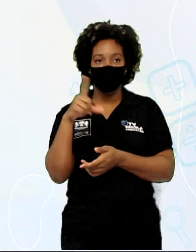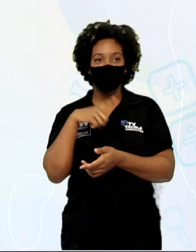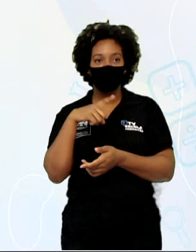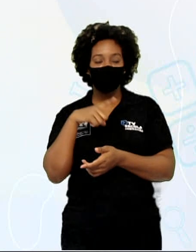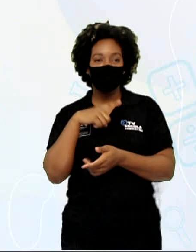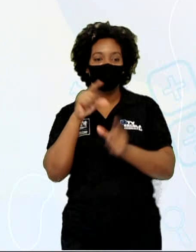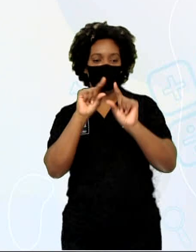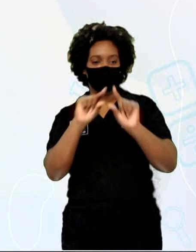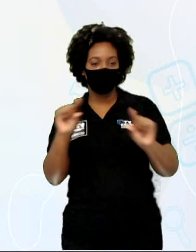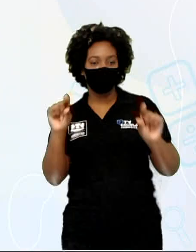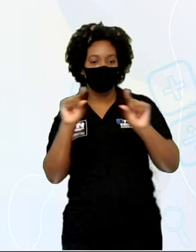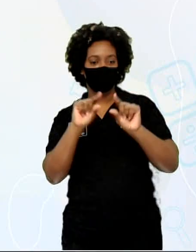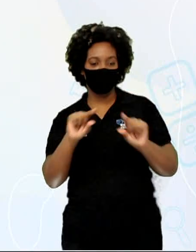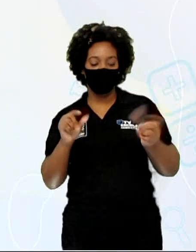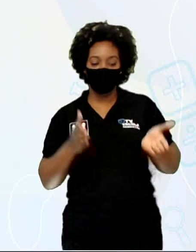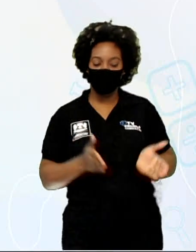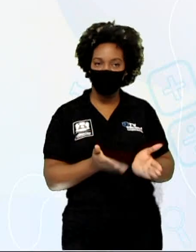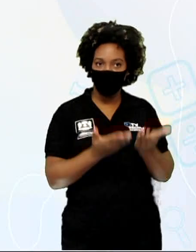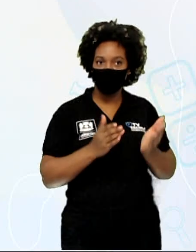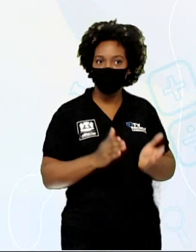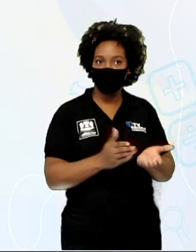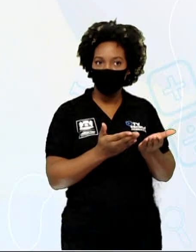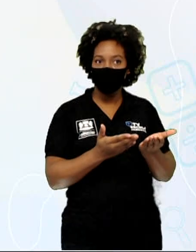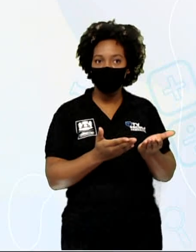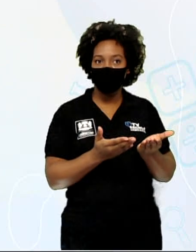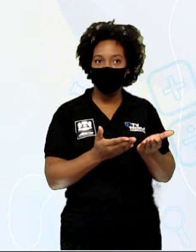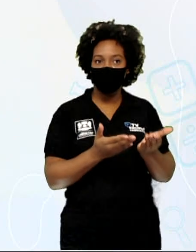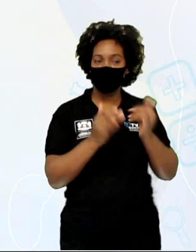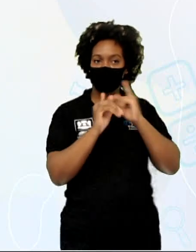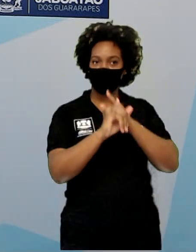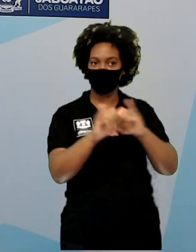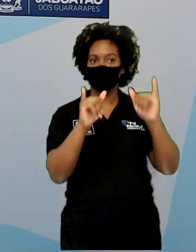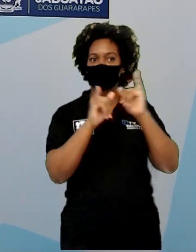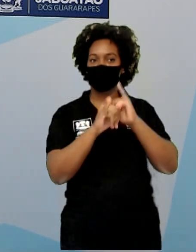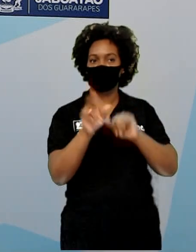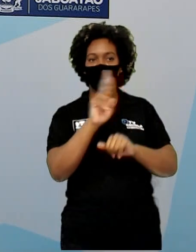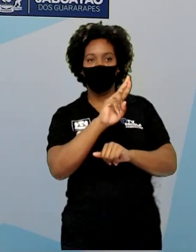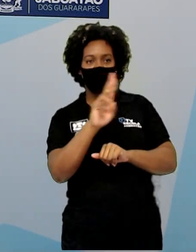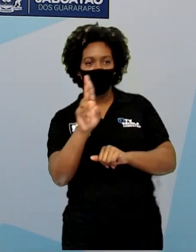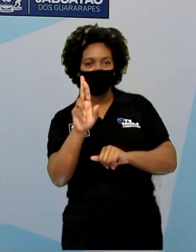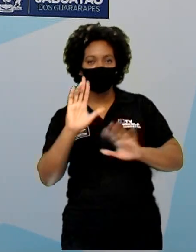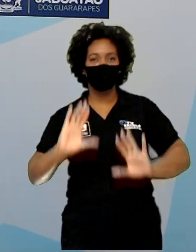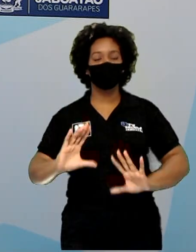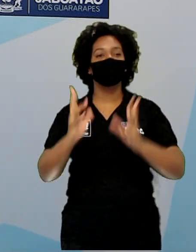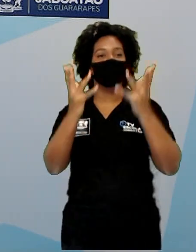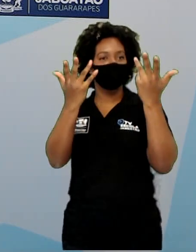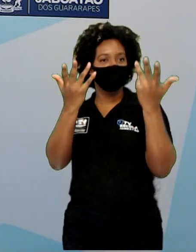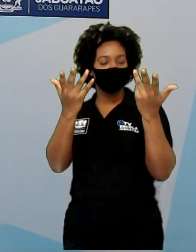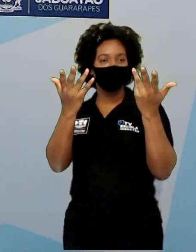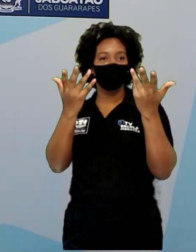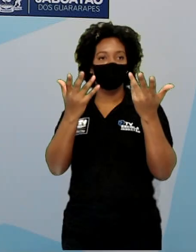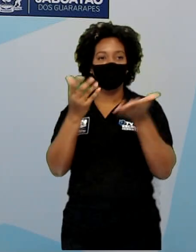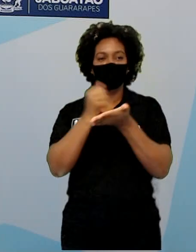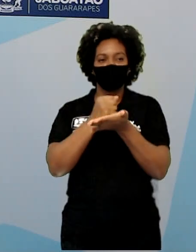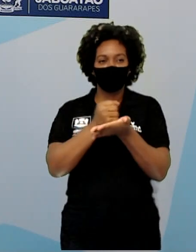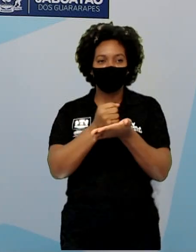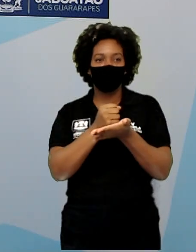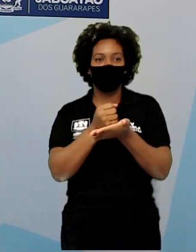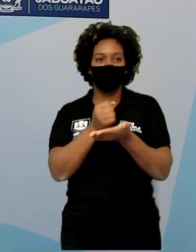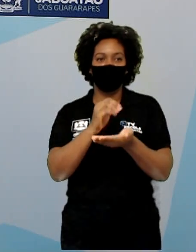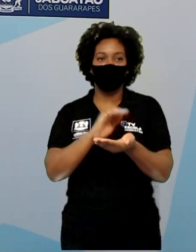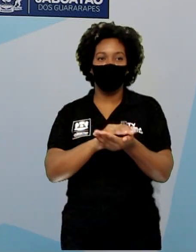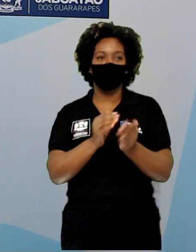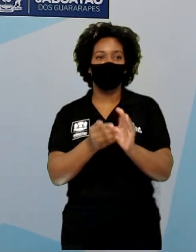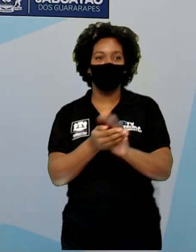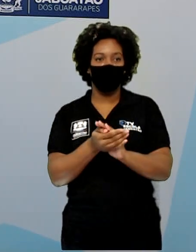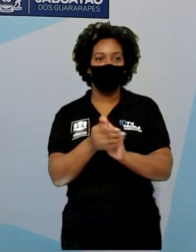gente repete. E aqui as informações, o nome do festival, festival Panela de Barro 2013,